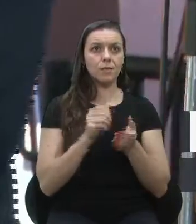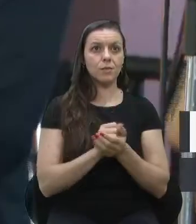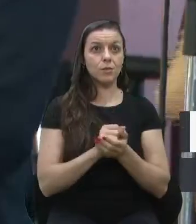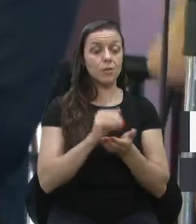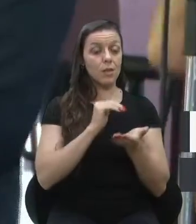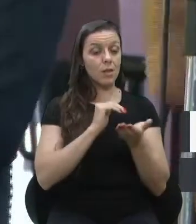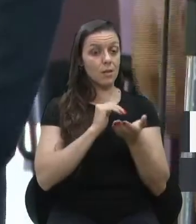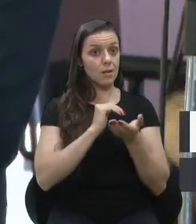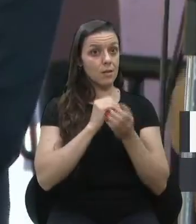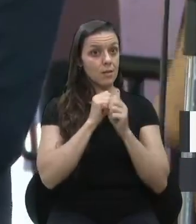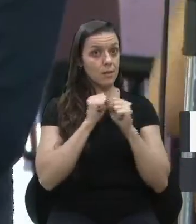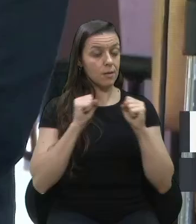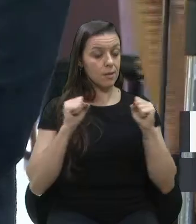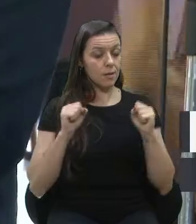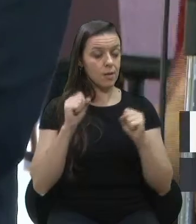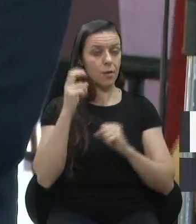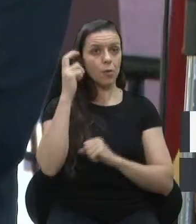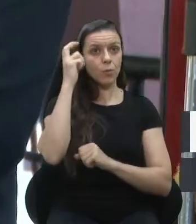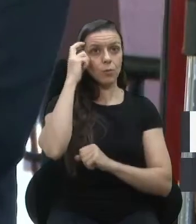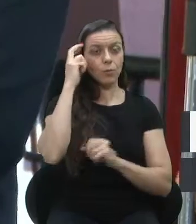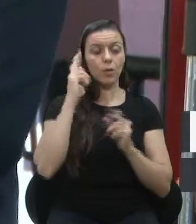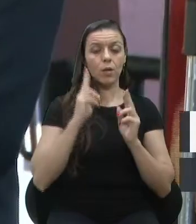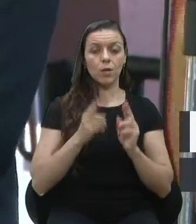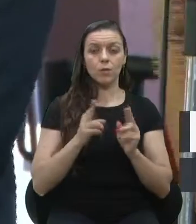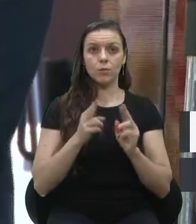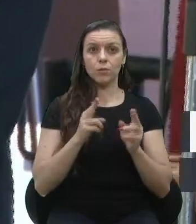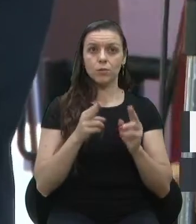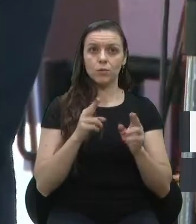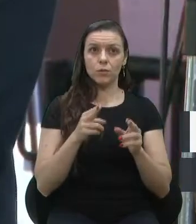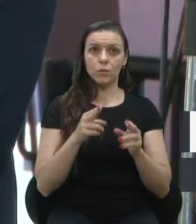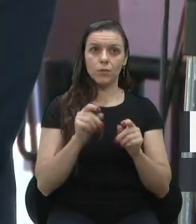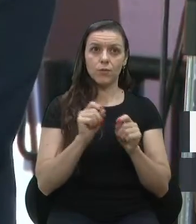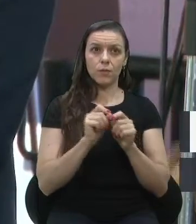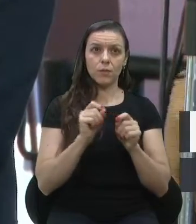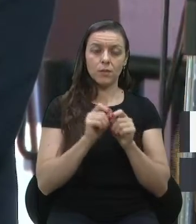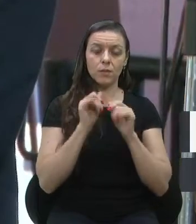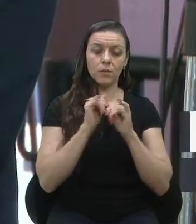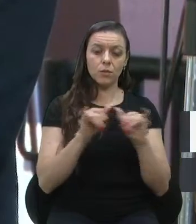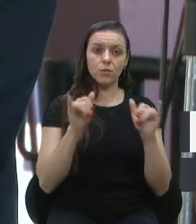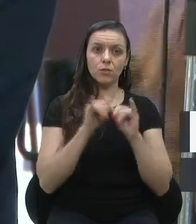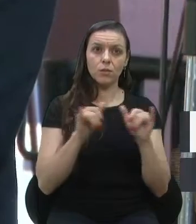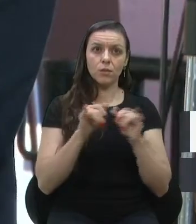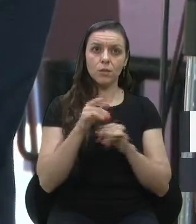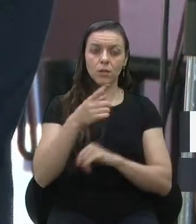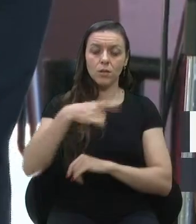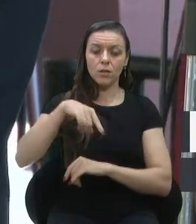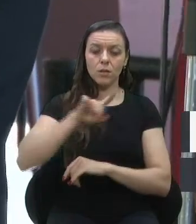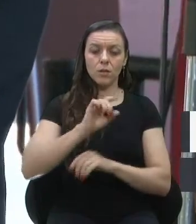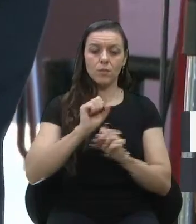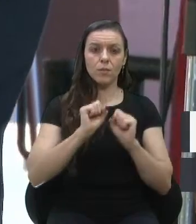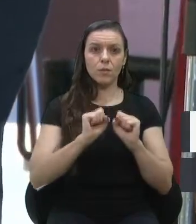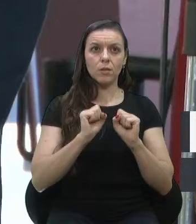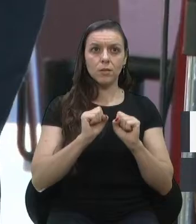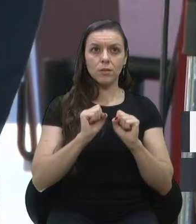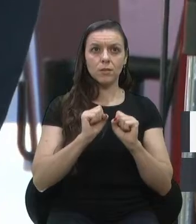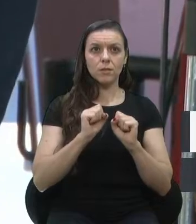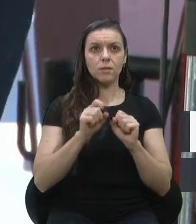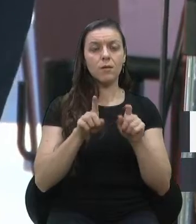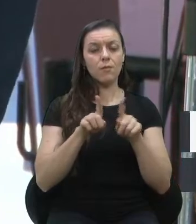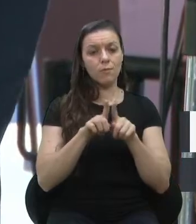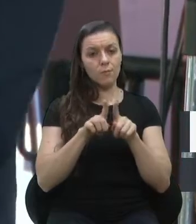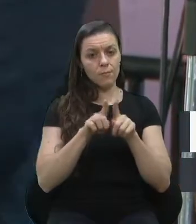Cultura, que está de forma constante fazendo essa divulgação. Então, que a gente também possa ser porta-voz,